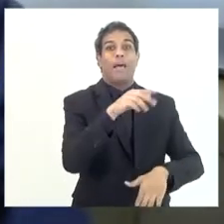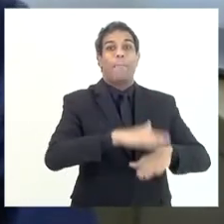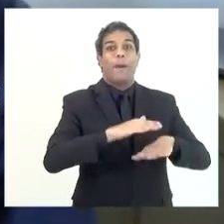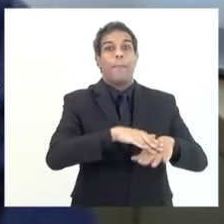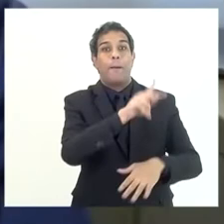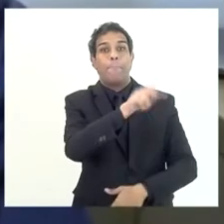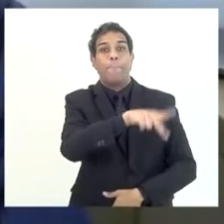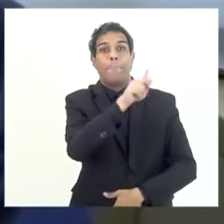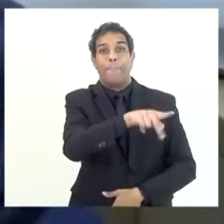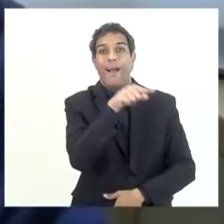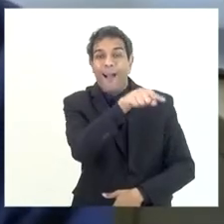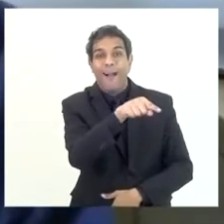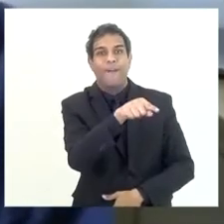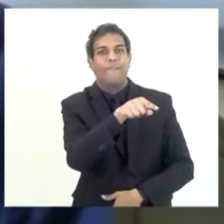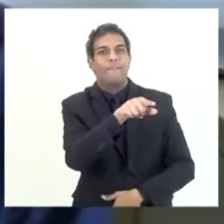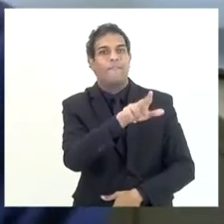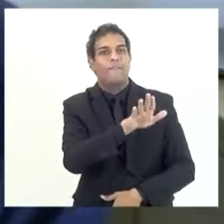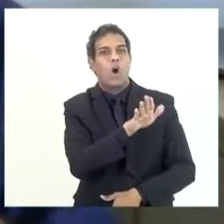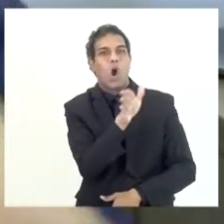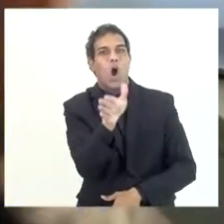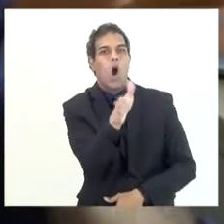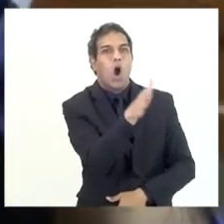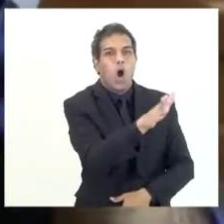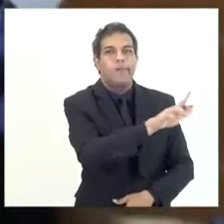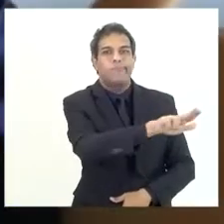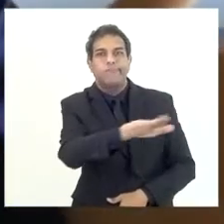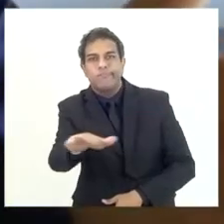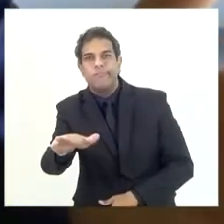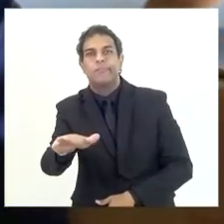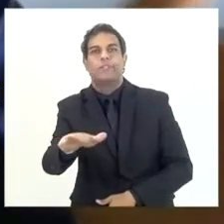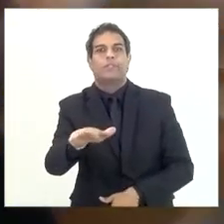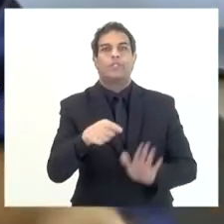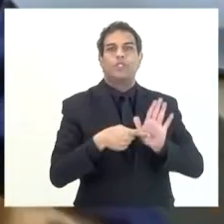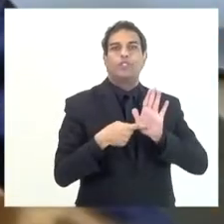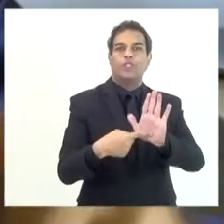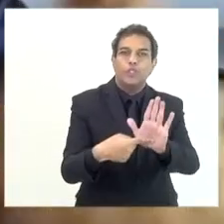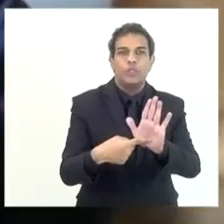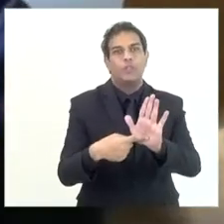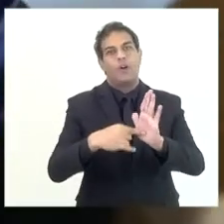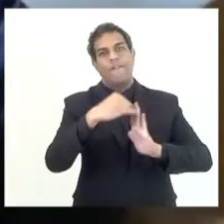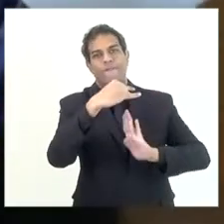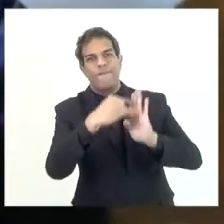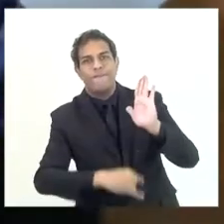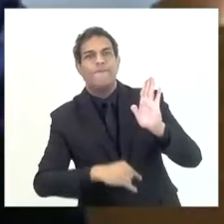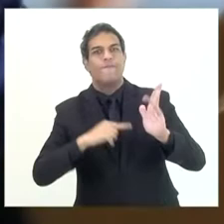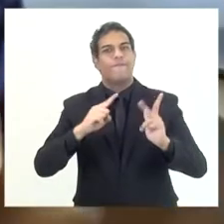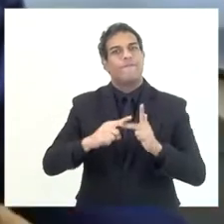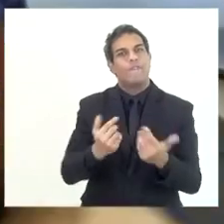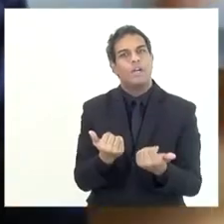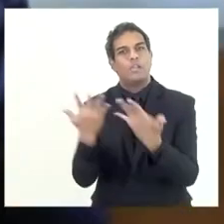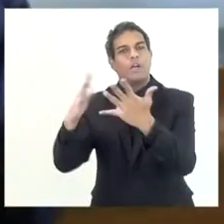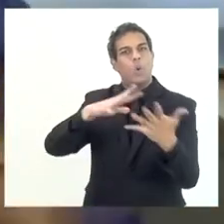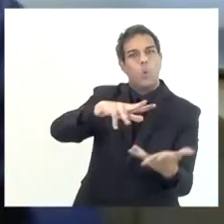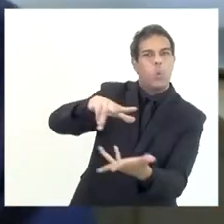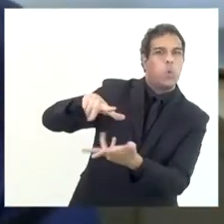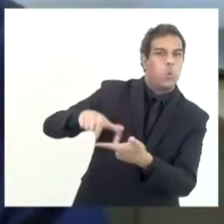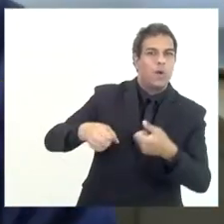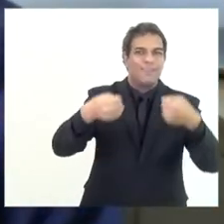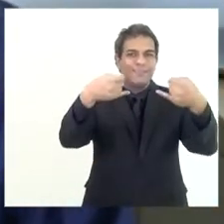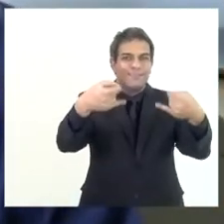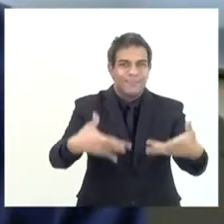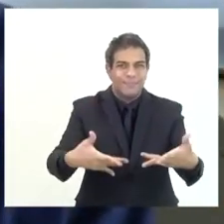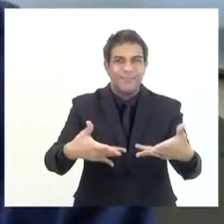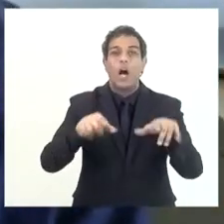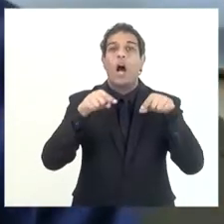E a justiça levava a sua ISO, ou nacional ou internacional, dizendo que a sua